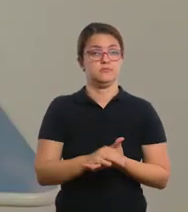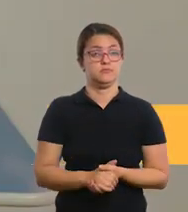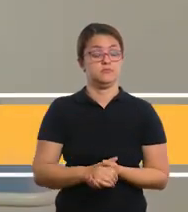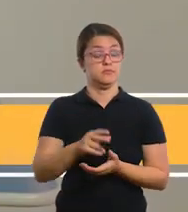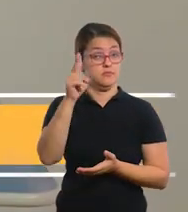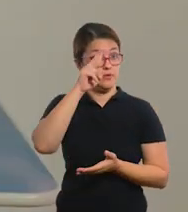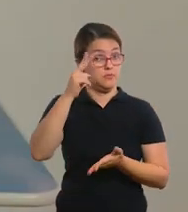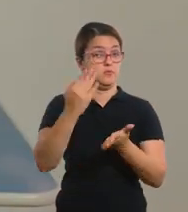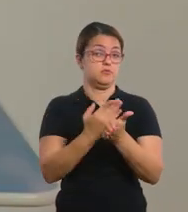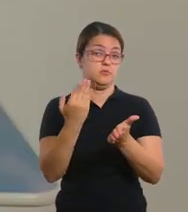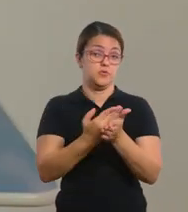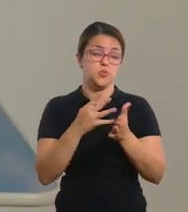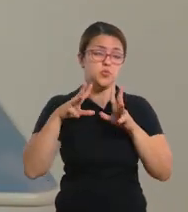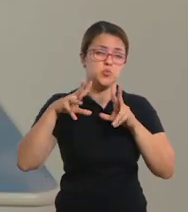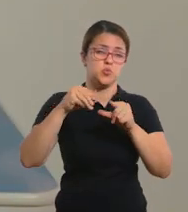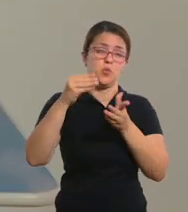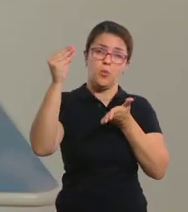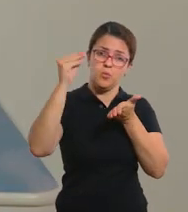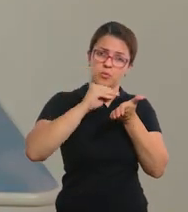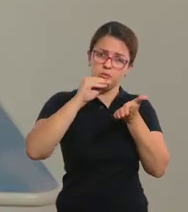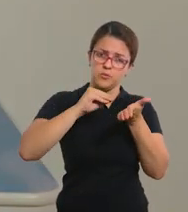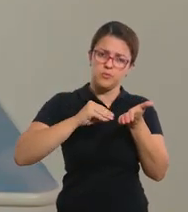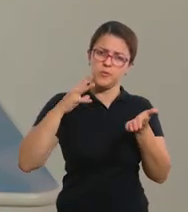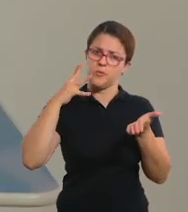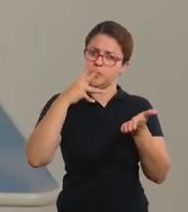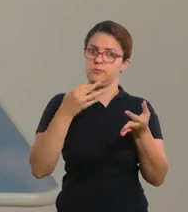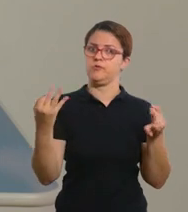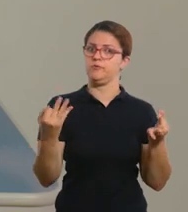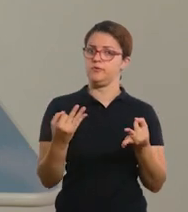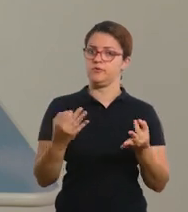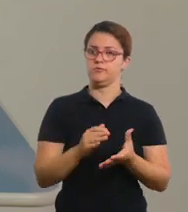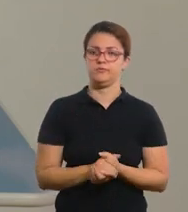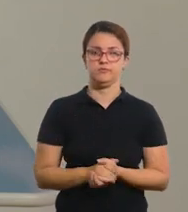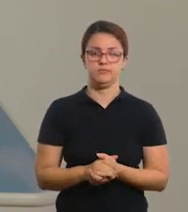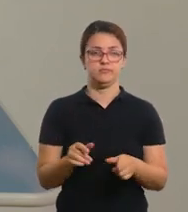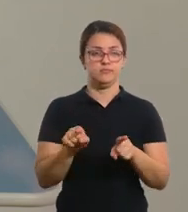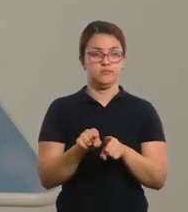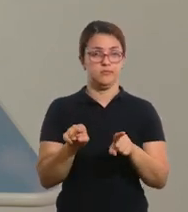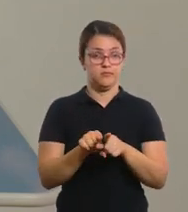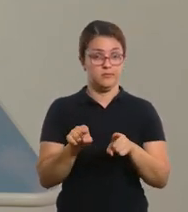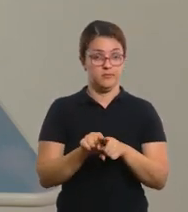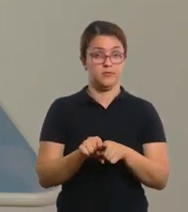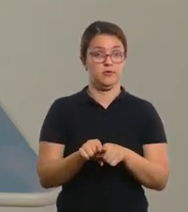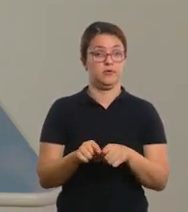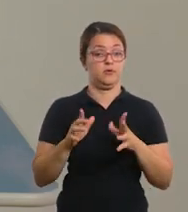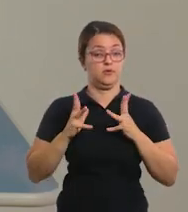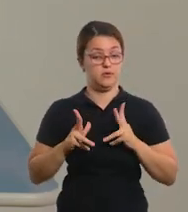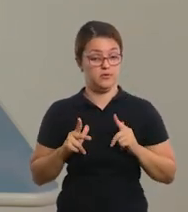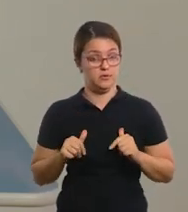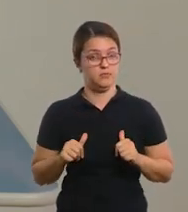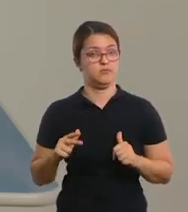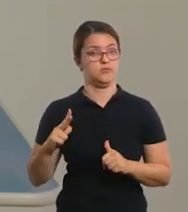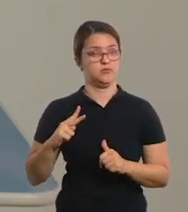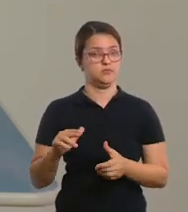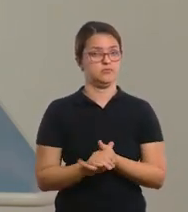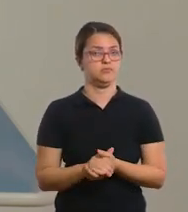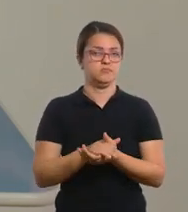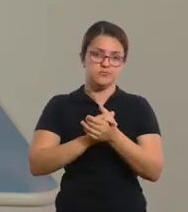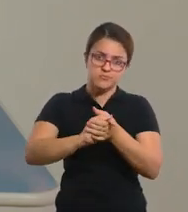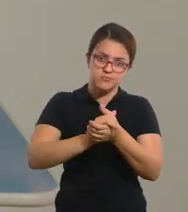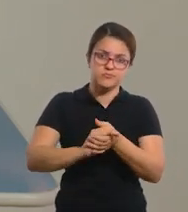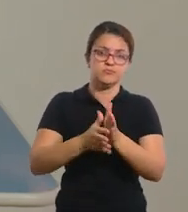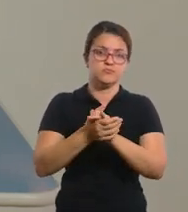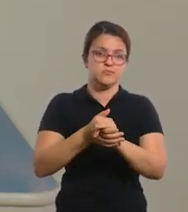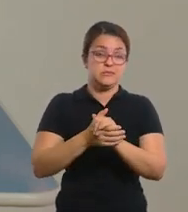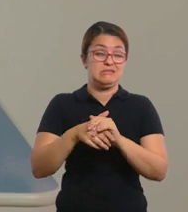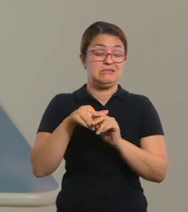Não se esqueçam de registrar tudo no caderno, bem bonito e caprichado. Também não se esqueçam de manter a higiene pessoal, lavar